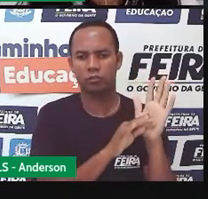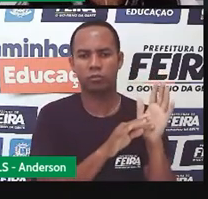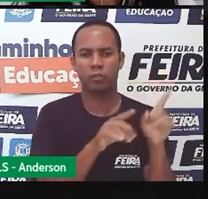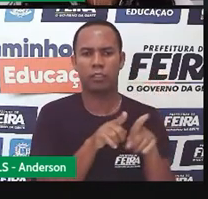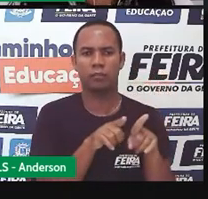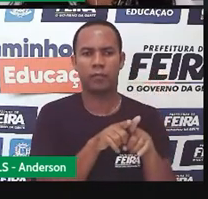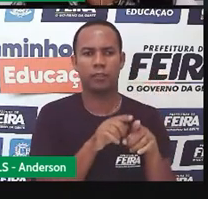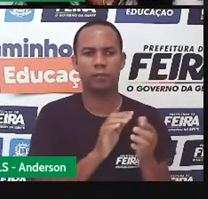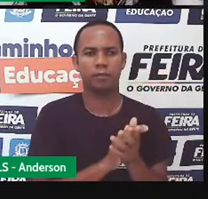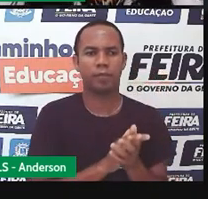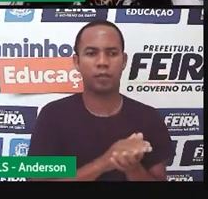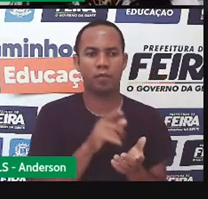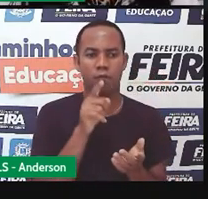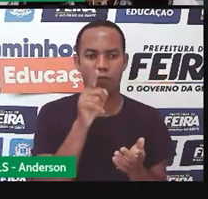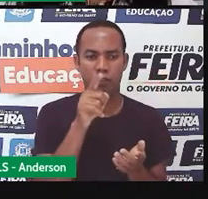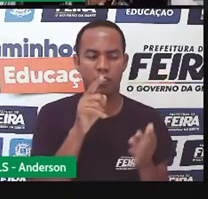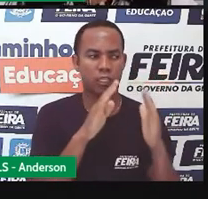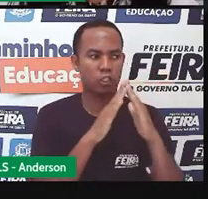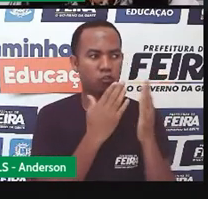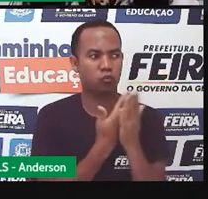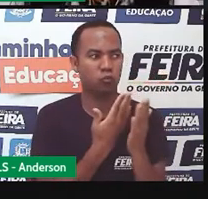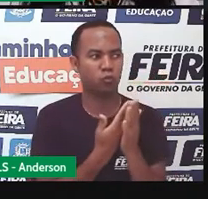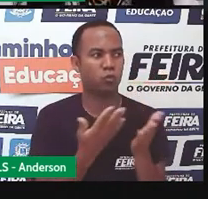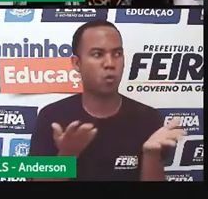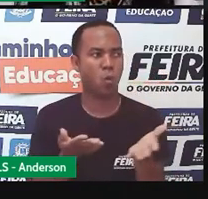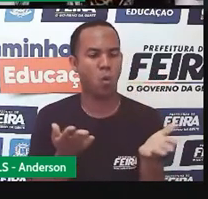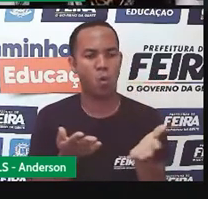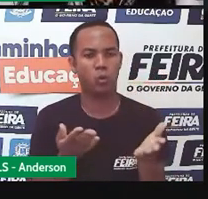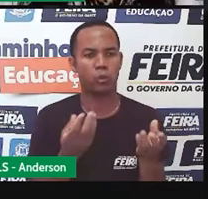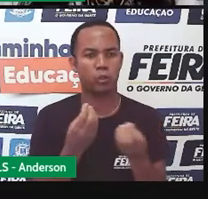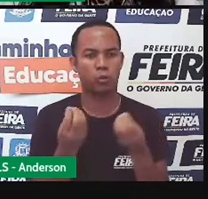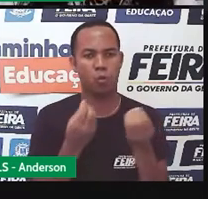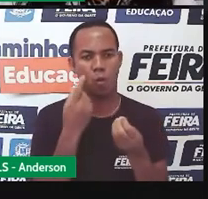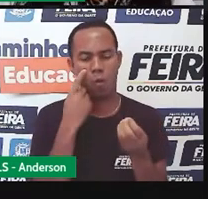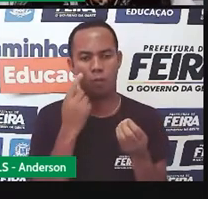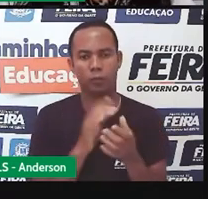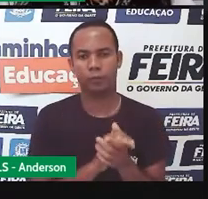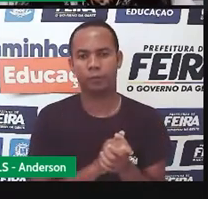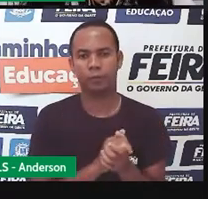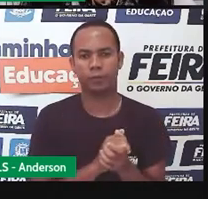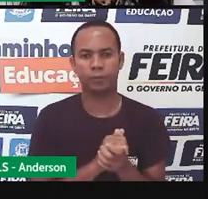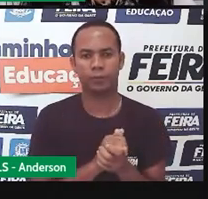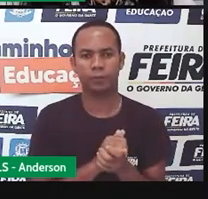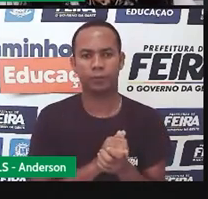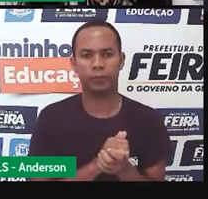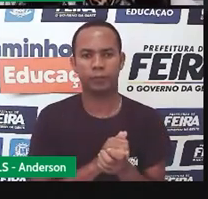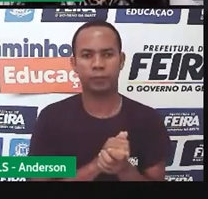e você, na aula de hoje, vai pôr em prática. Vamos continuar.